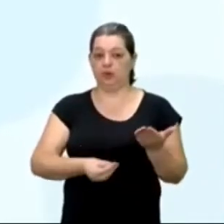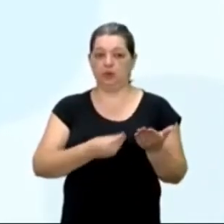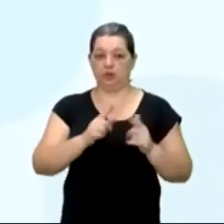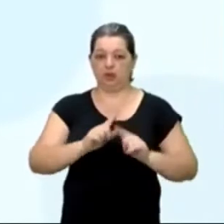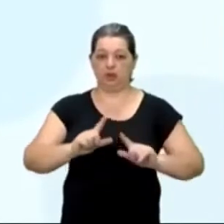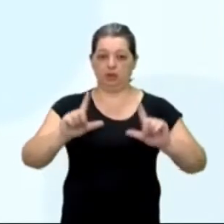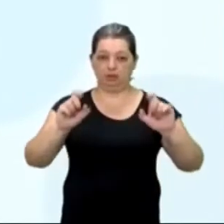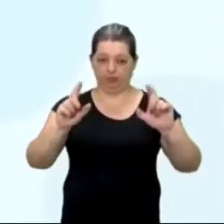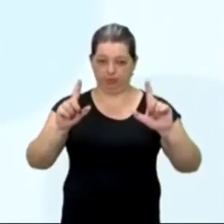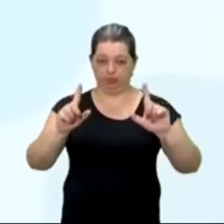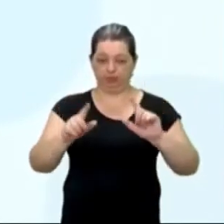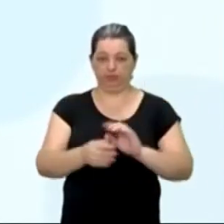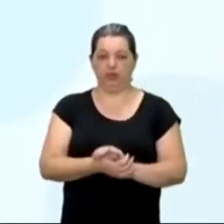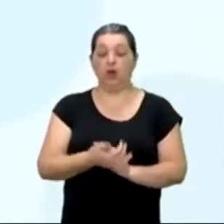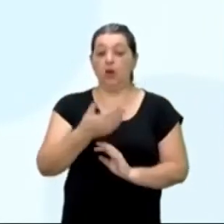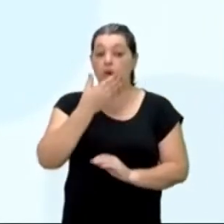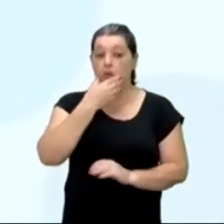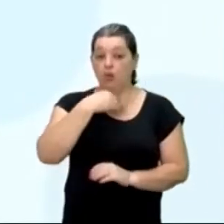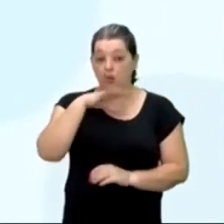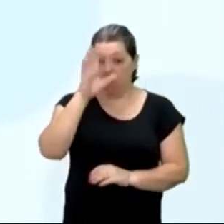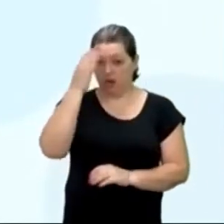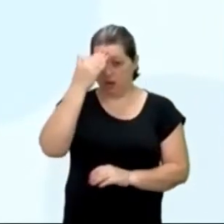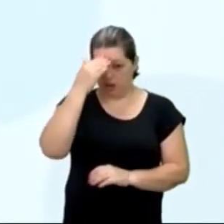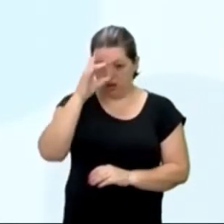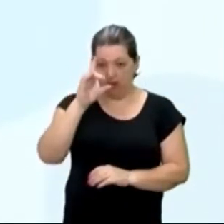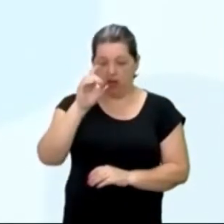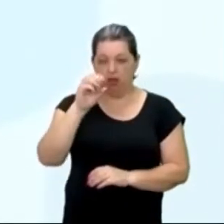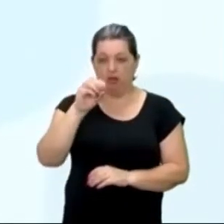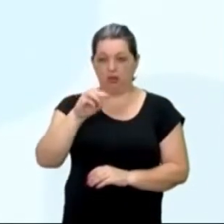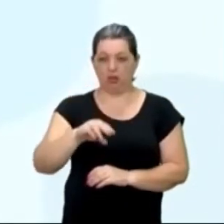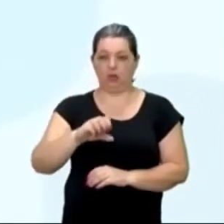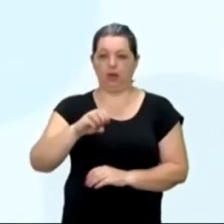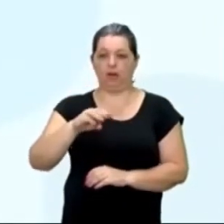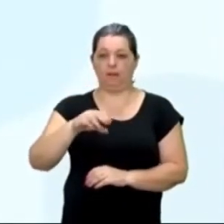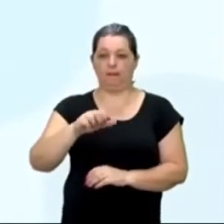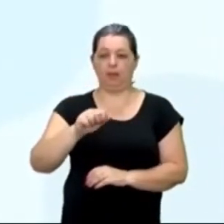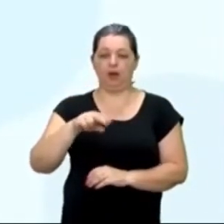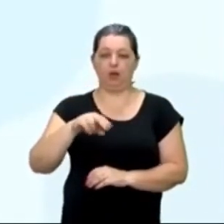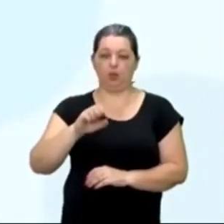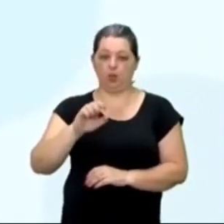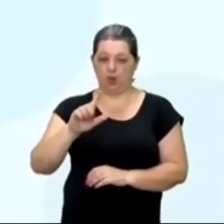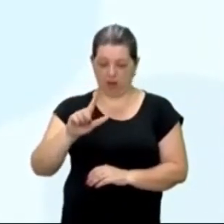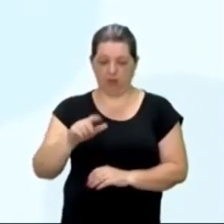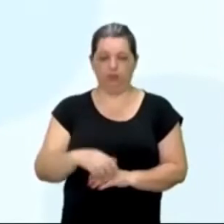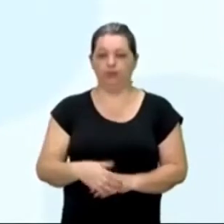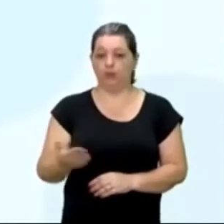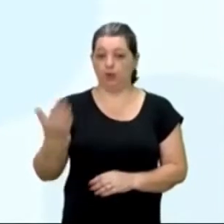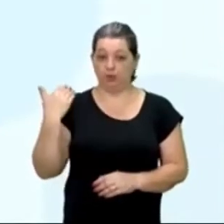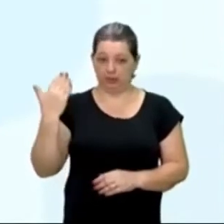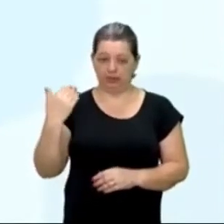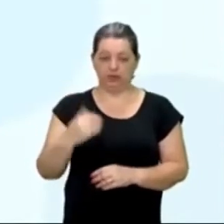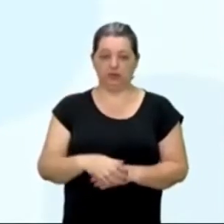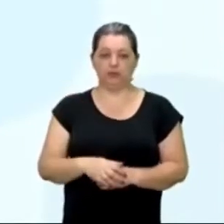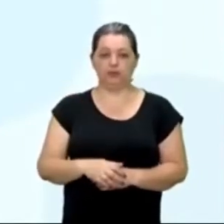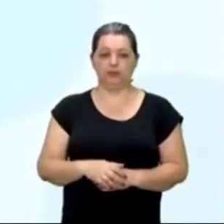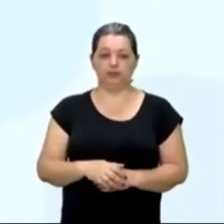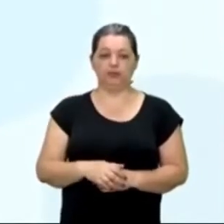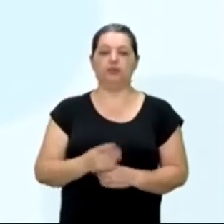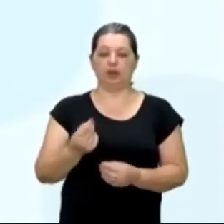ao rei Dom Manuel, o rei de Portugal, naquele período, naquela época, então, olha só, essa é a carta,